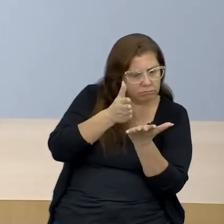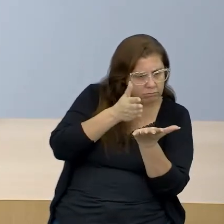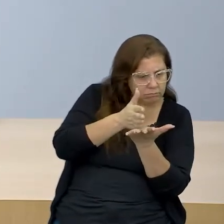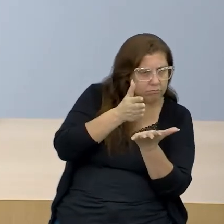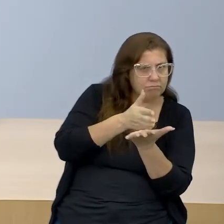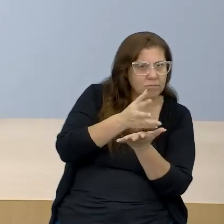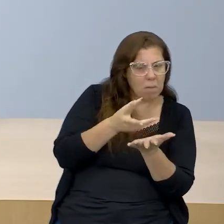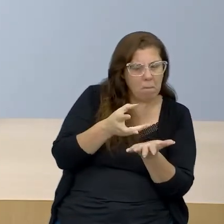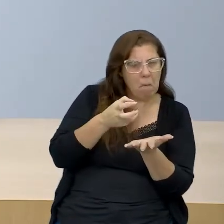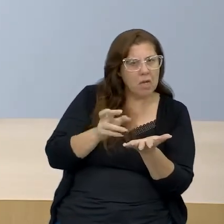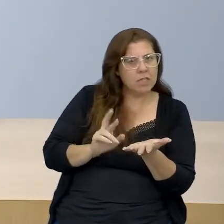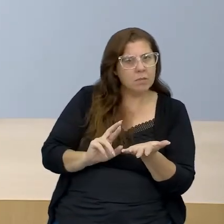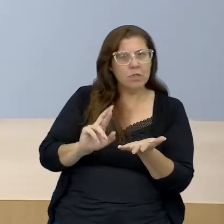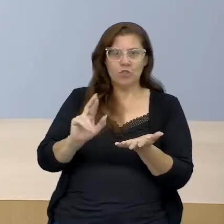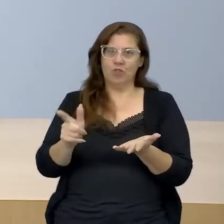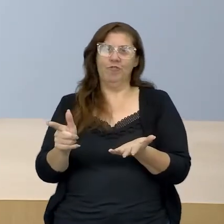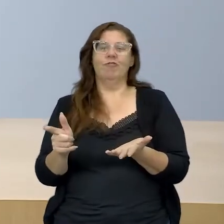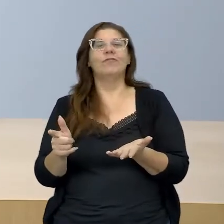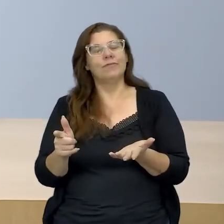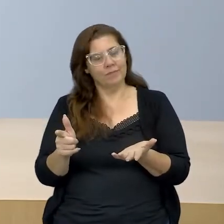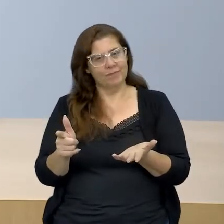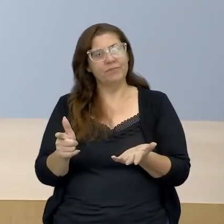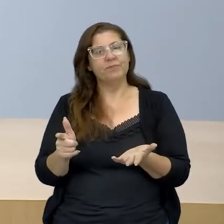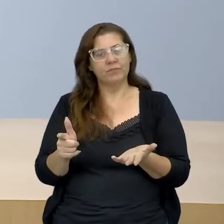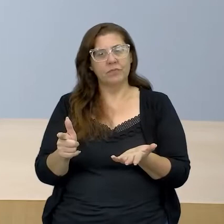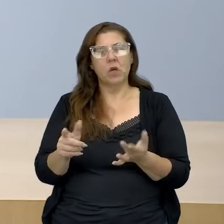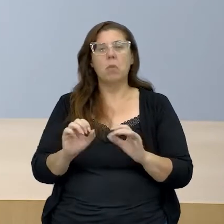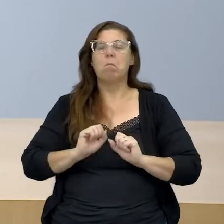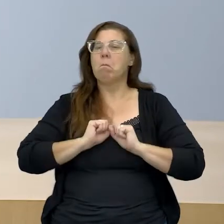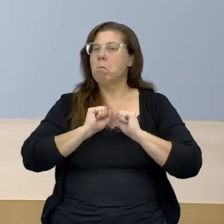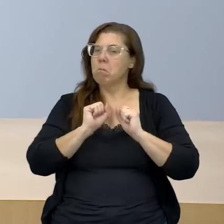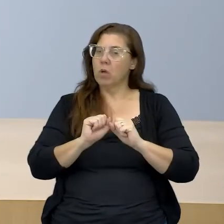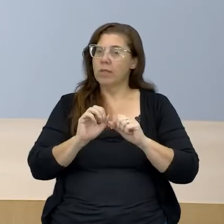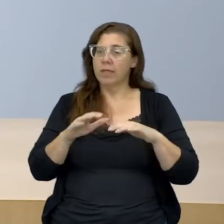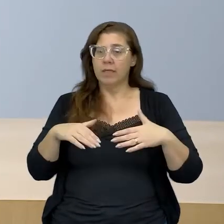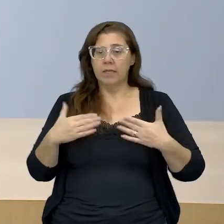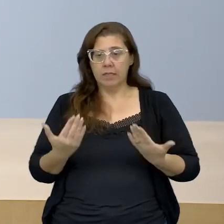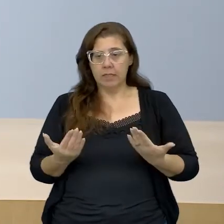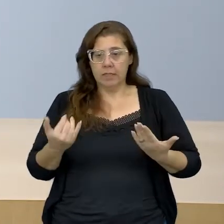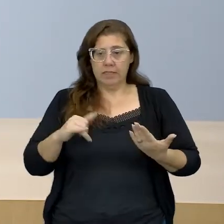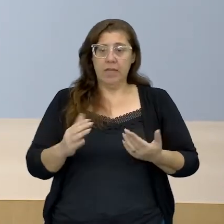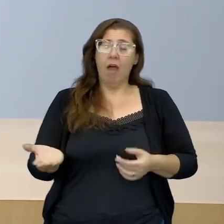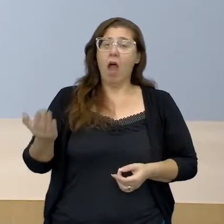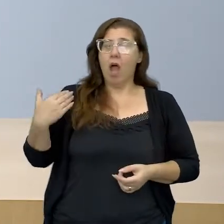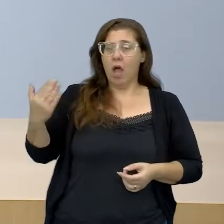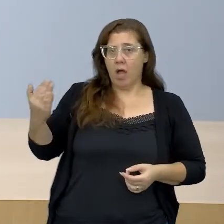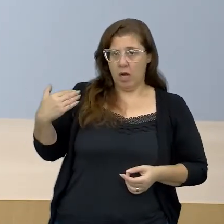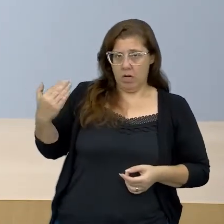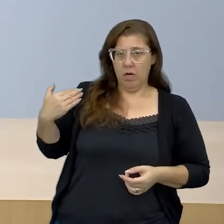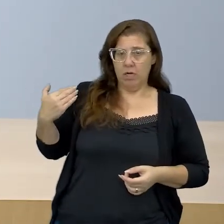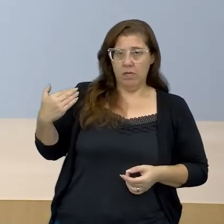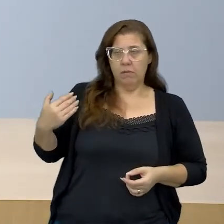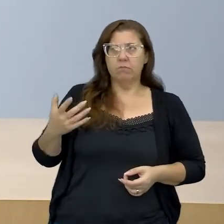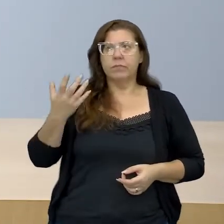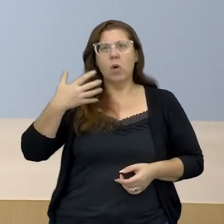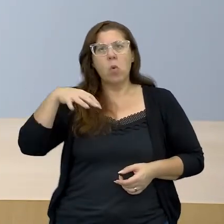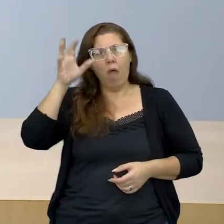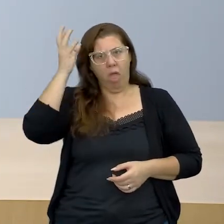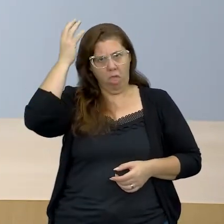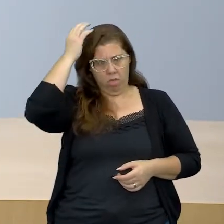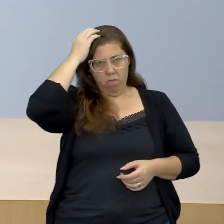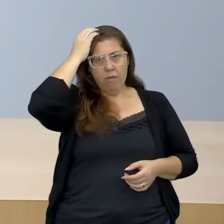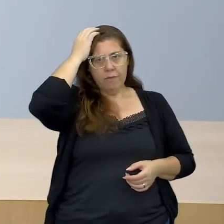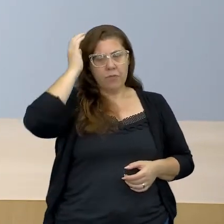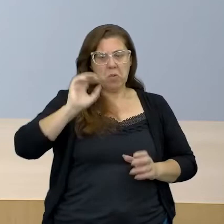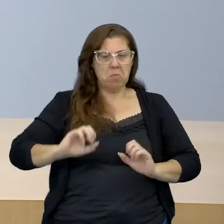ser encarada de outras formas pelo poder. Então, se antes o rei tinha